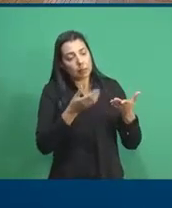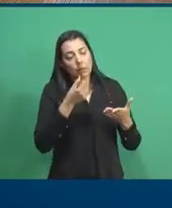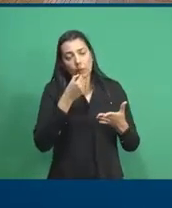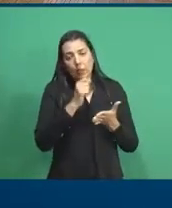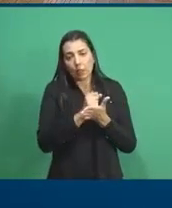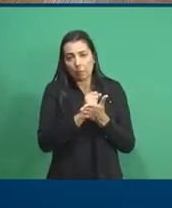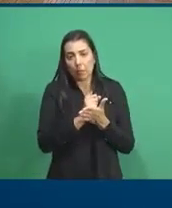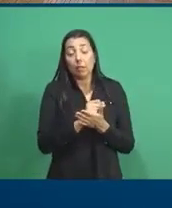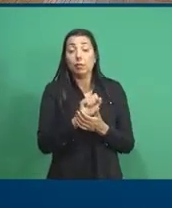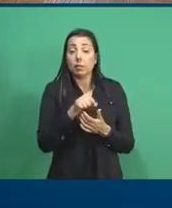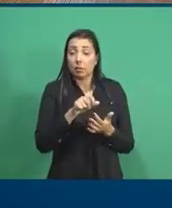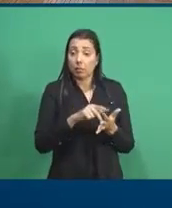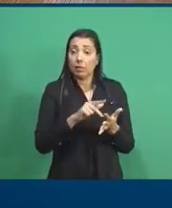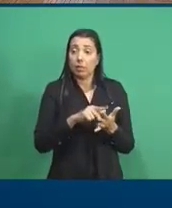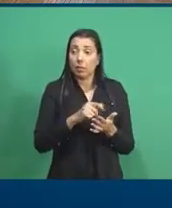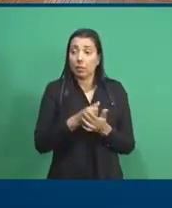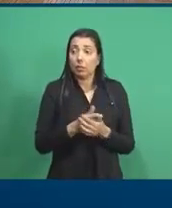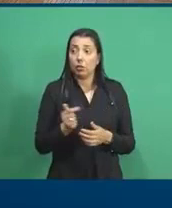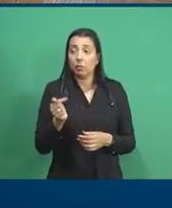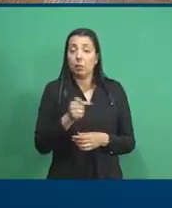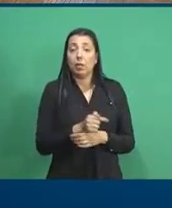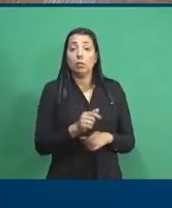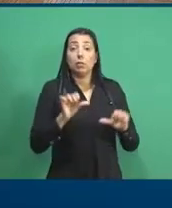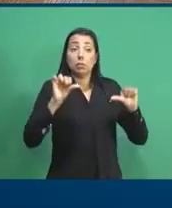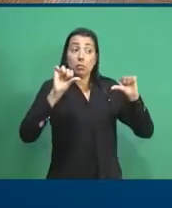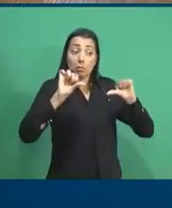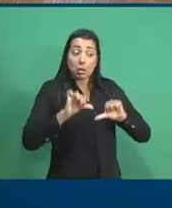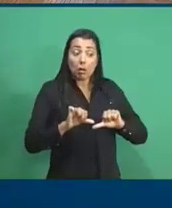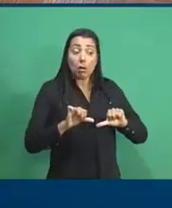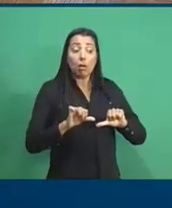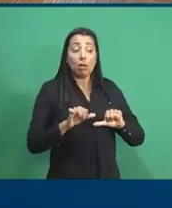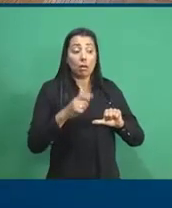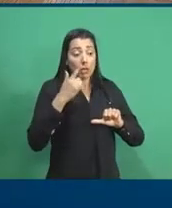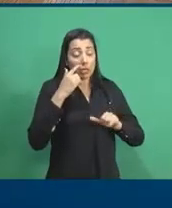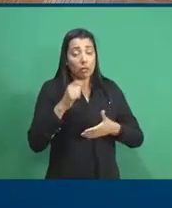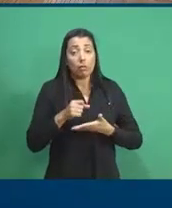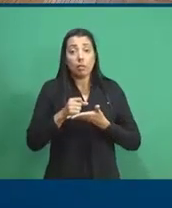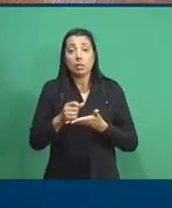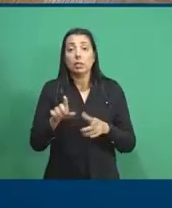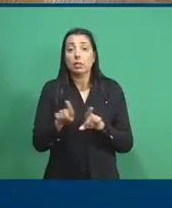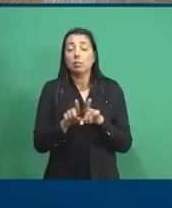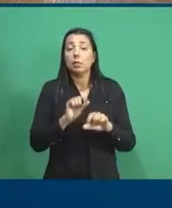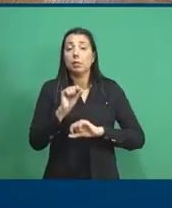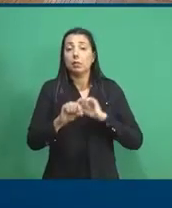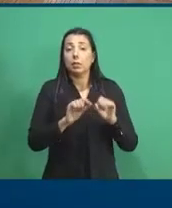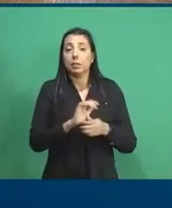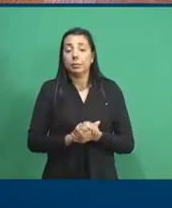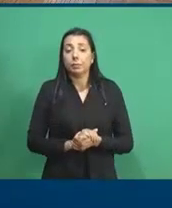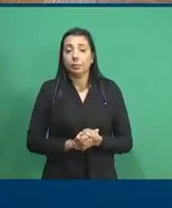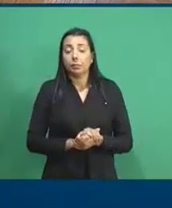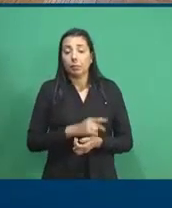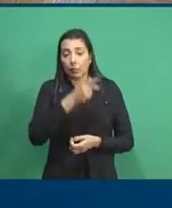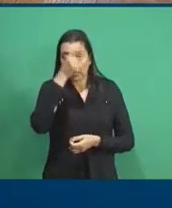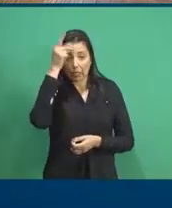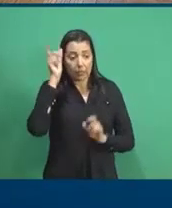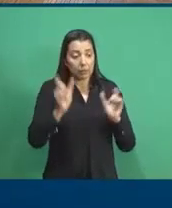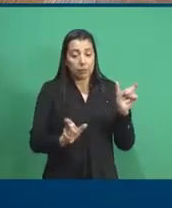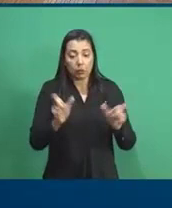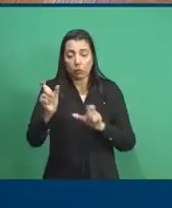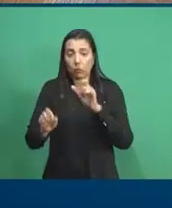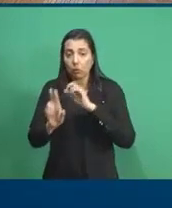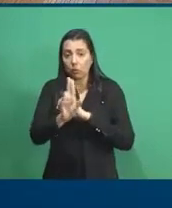Isso seria muito menos invasivo e iria favorecer também as pessoas a